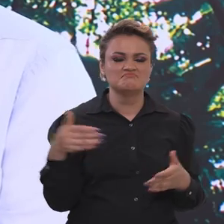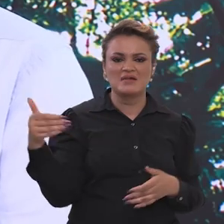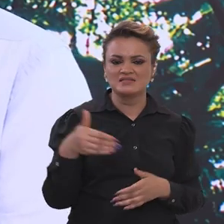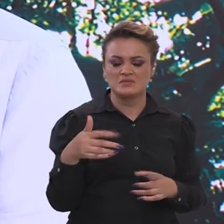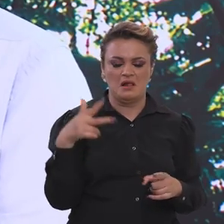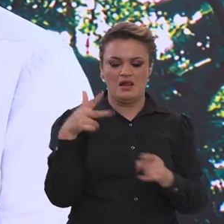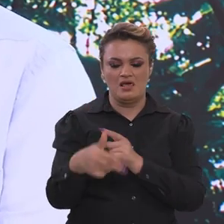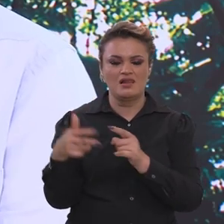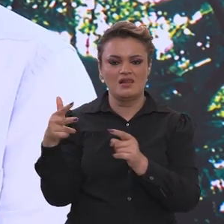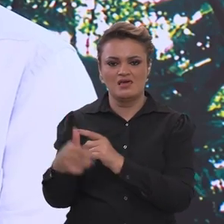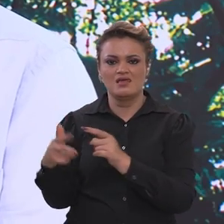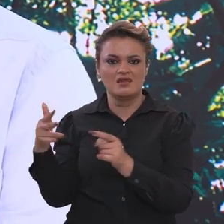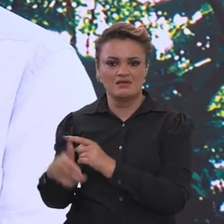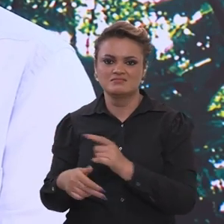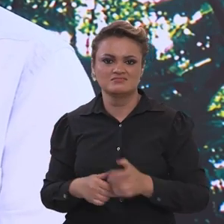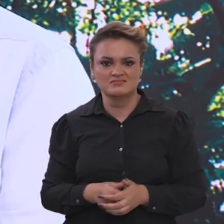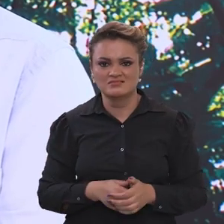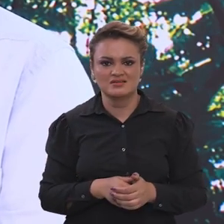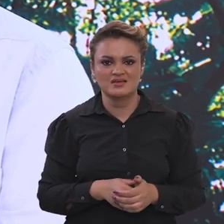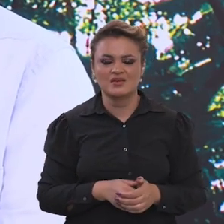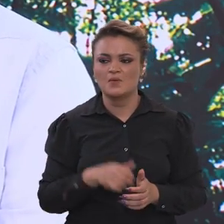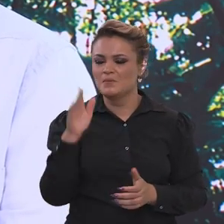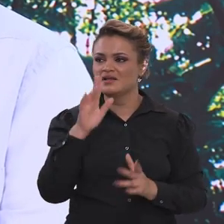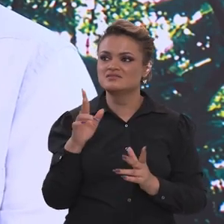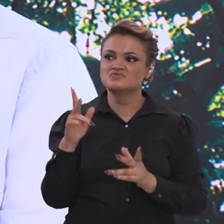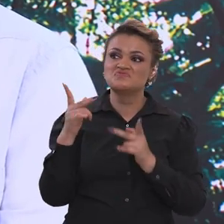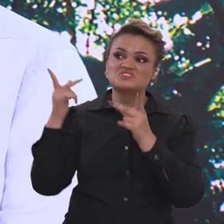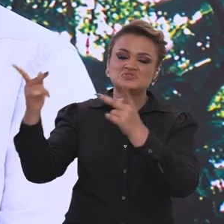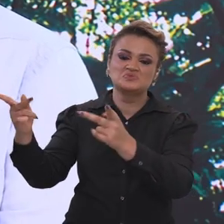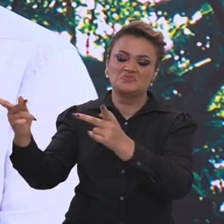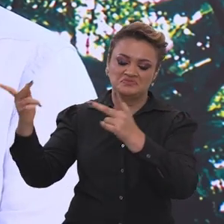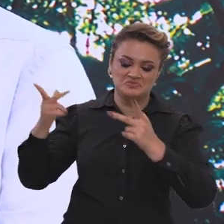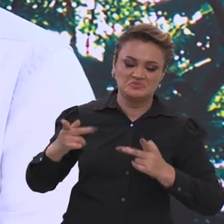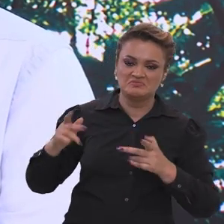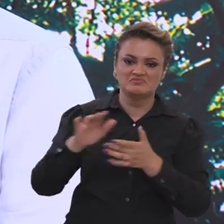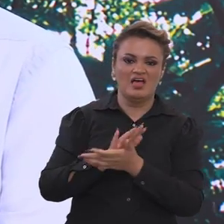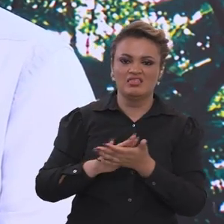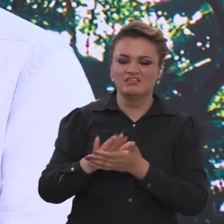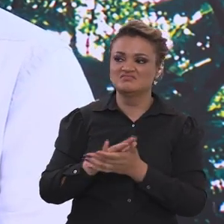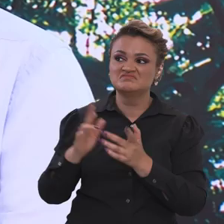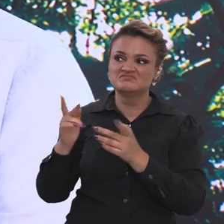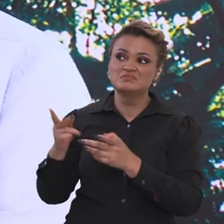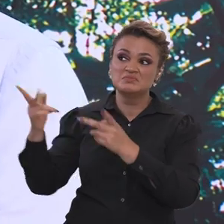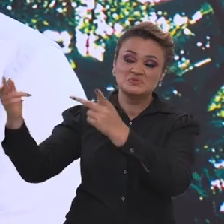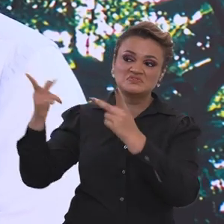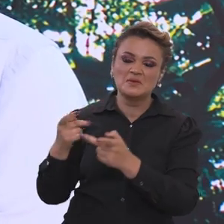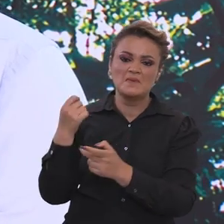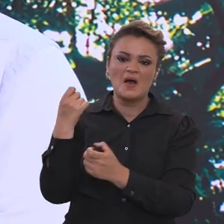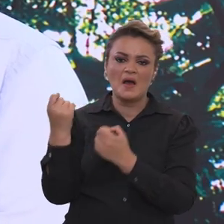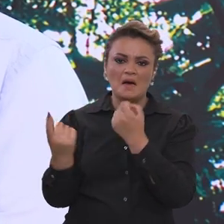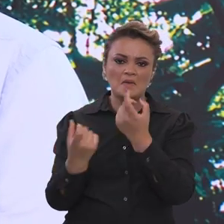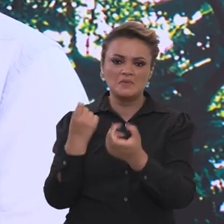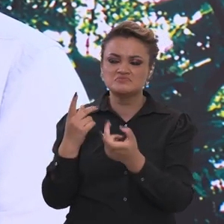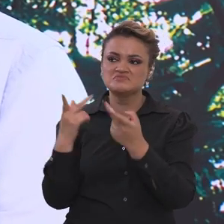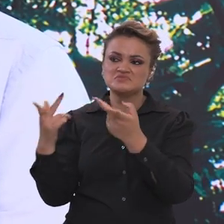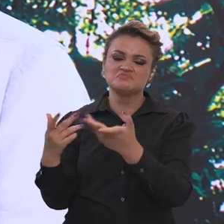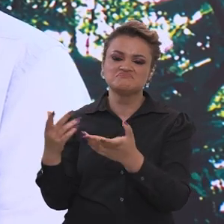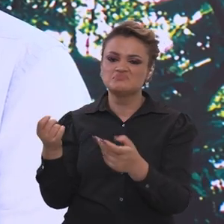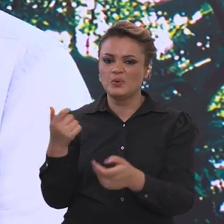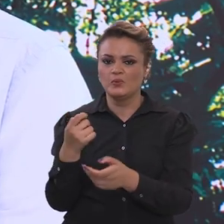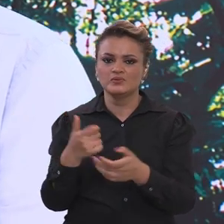restrições de participação grande, o Brasil não visitou ninguém e foi visitado muito pouco aqui.